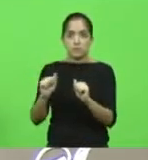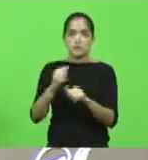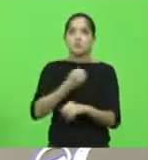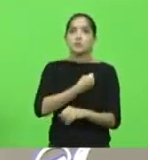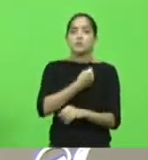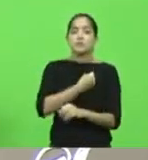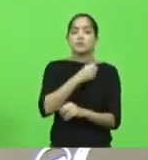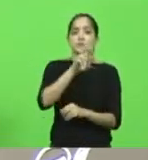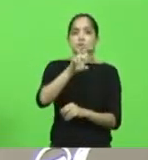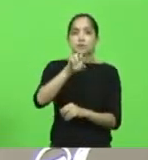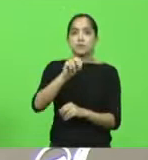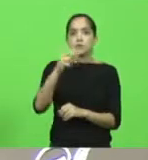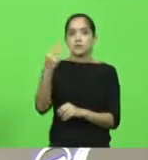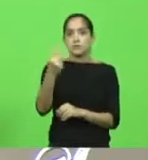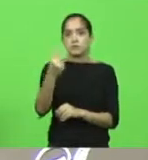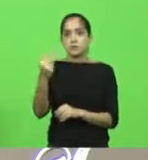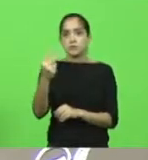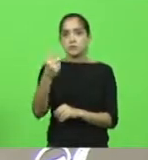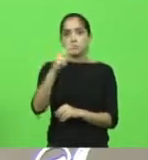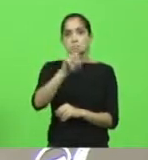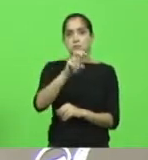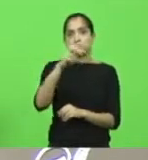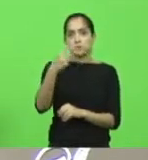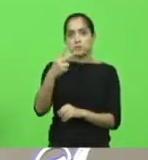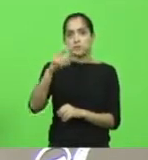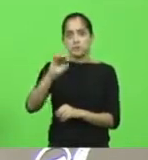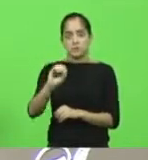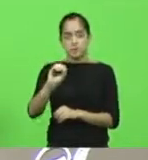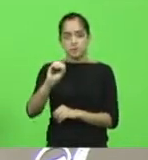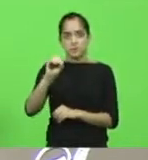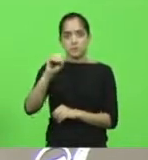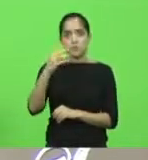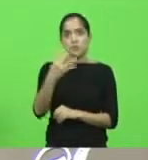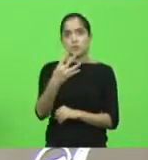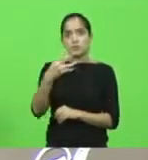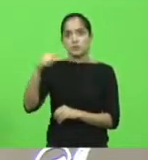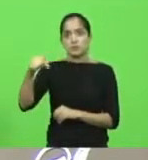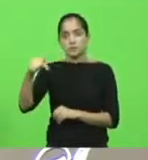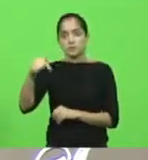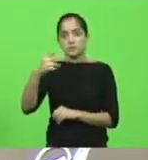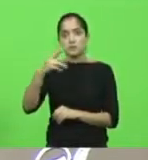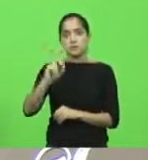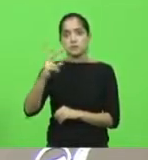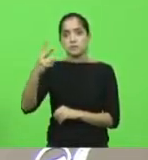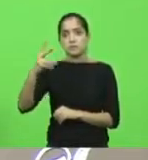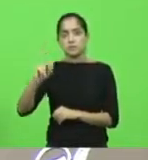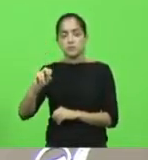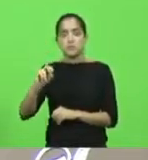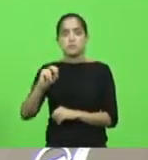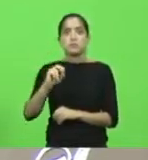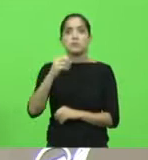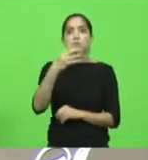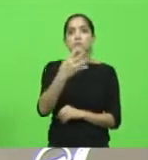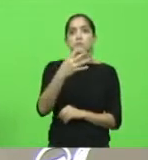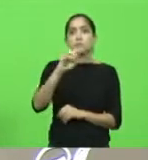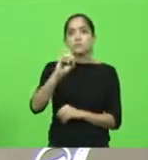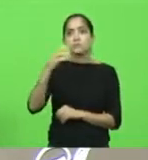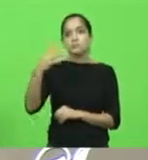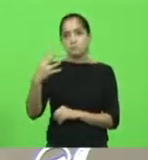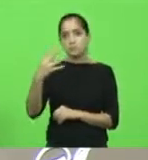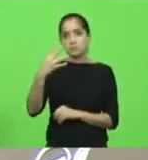5022-520, dígito 47.2020.4.04.7200,